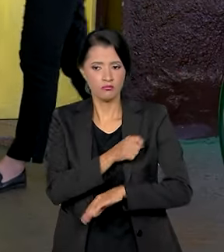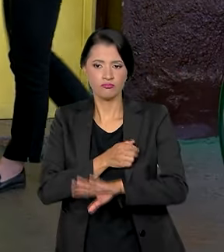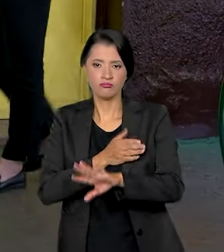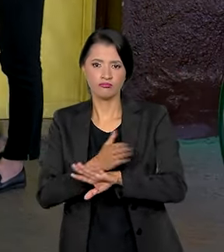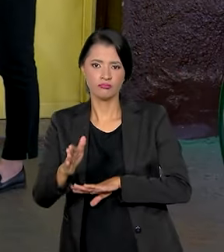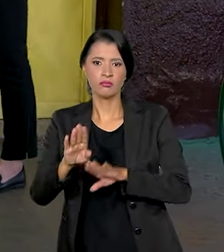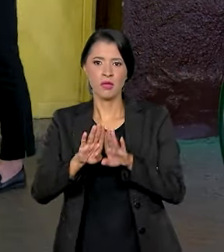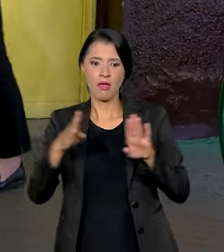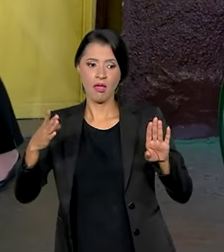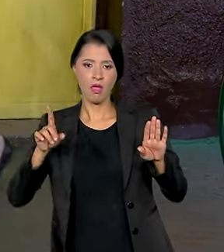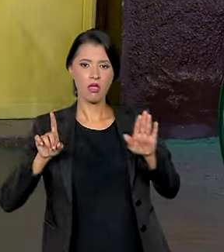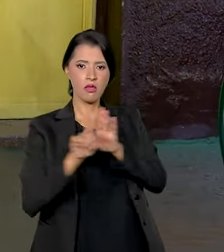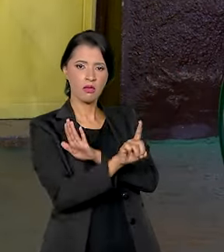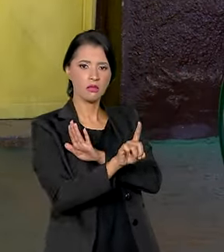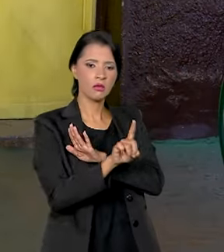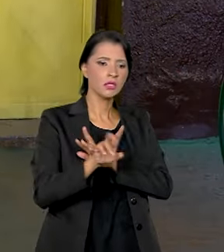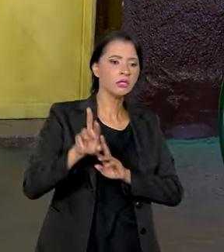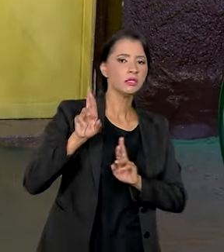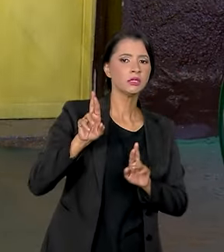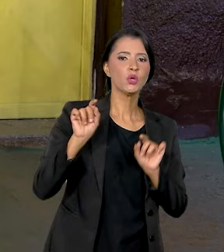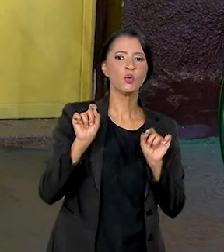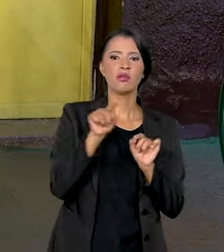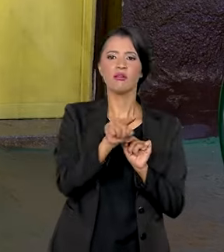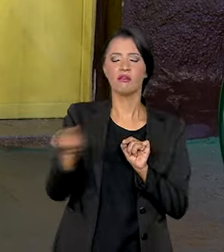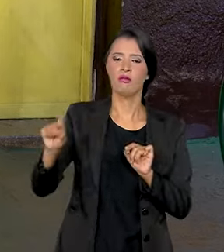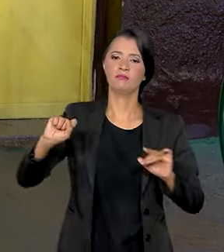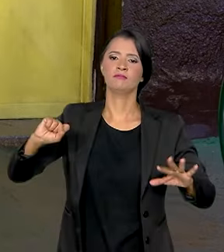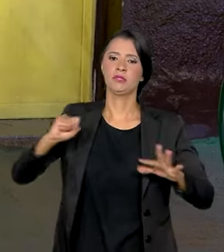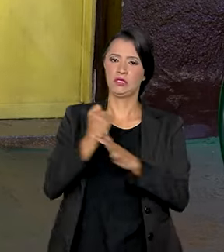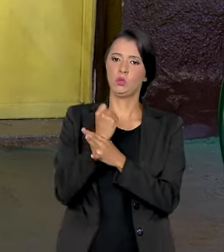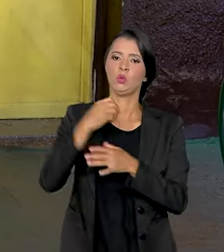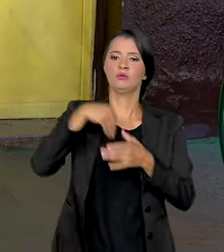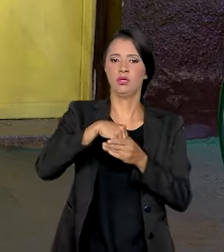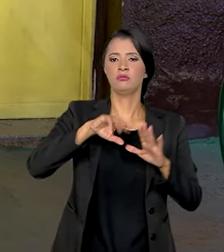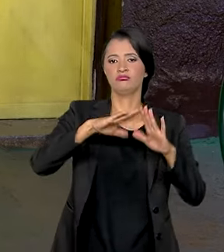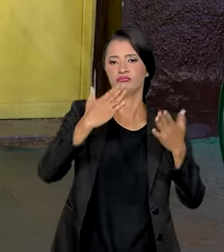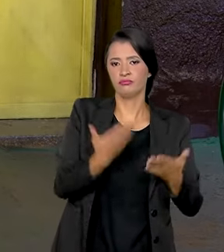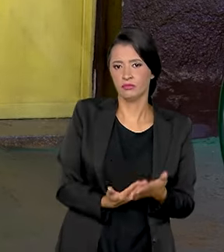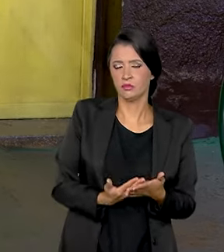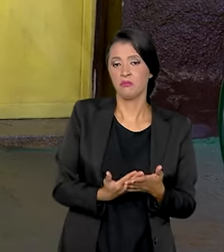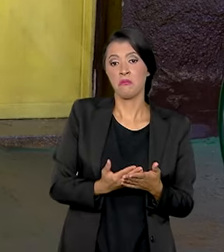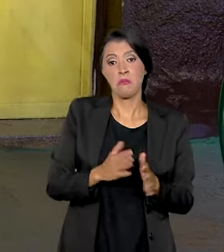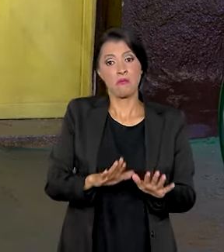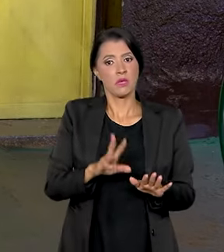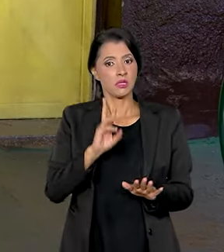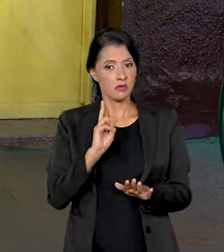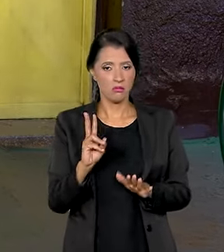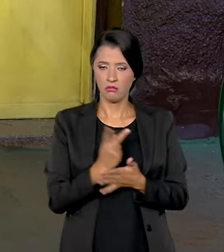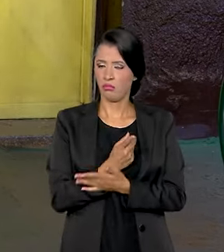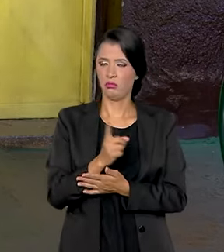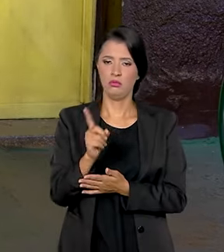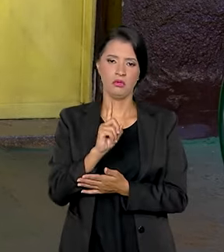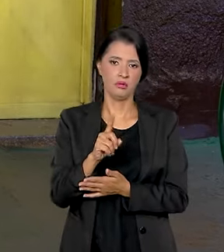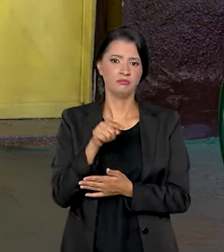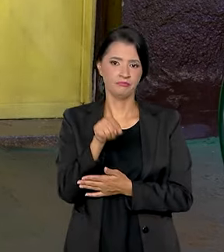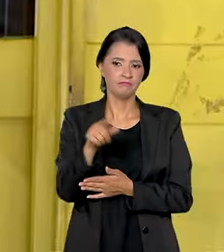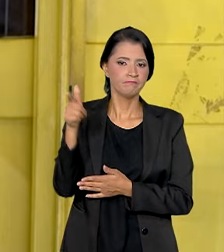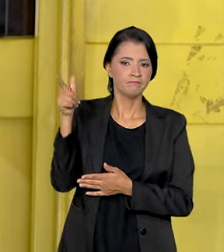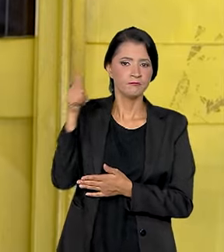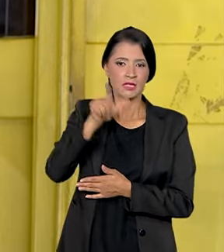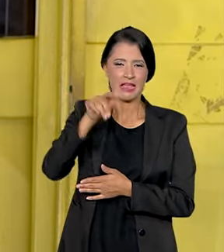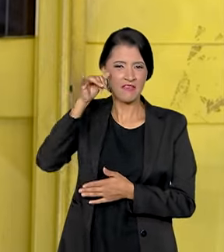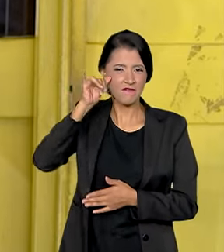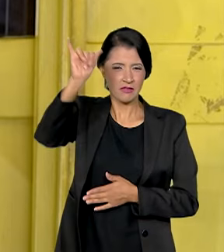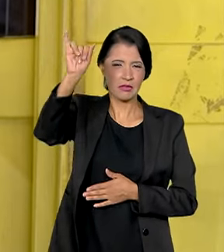atravessa este portão, a expectativa é que ele esteja seguro lá dentro. Mas nem sempre isso acontece.